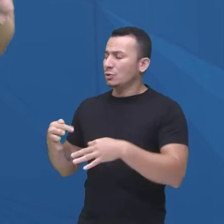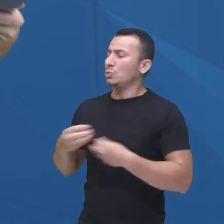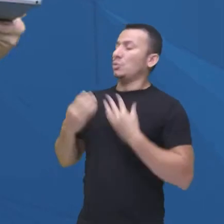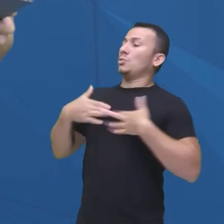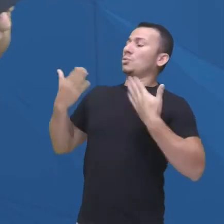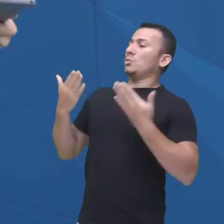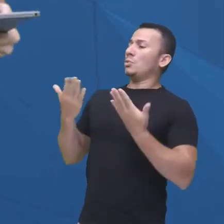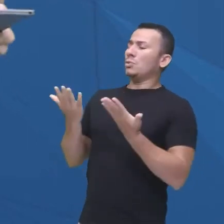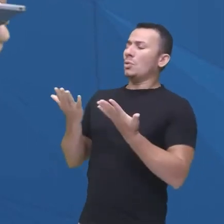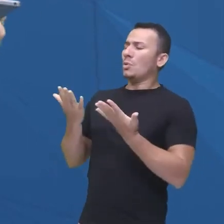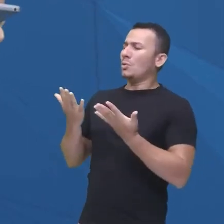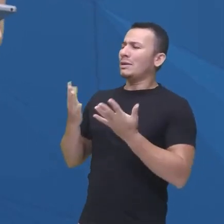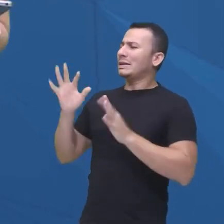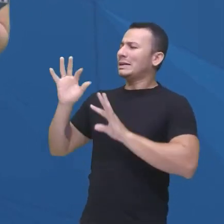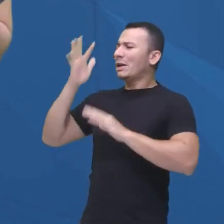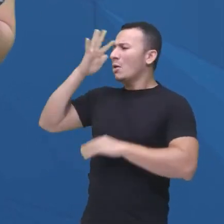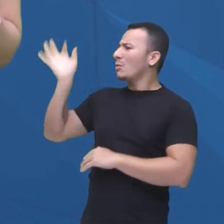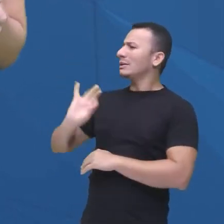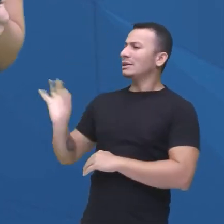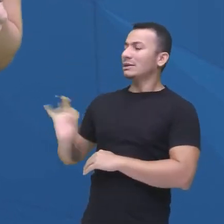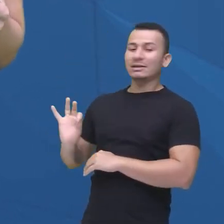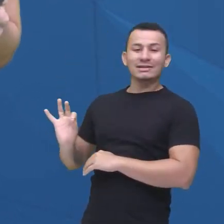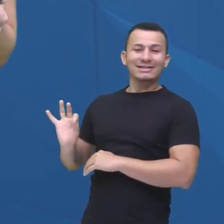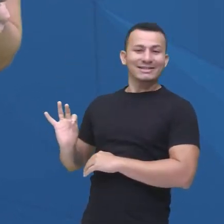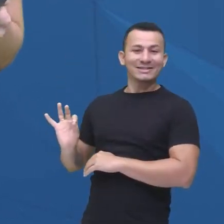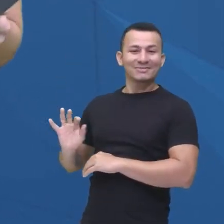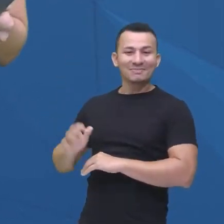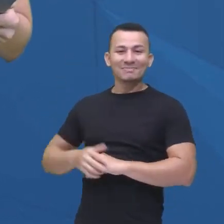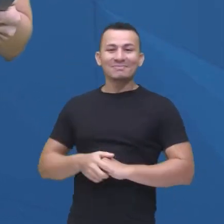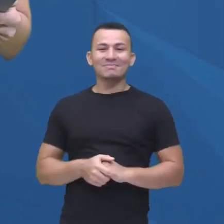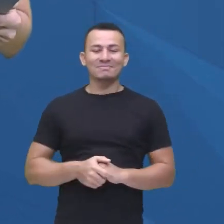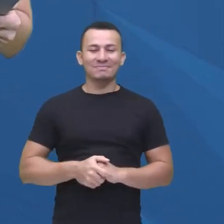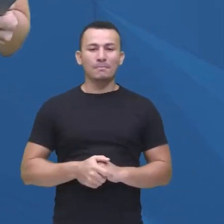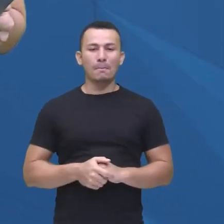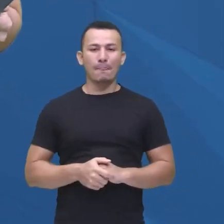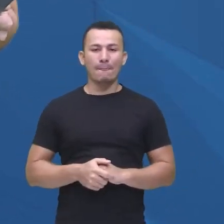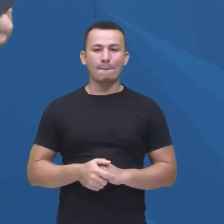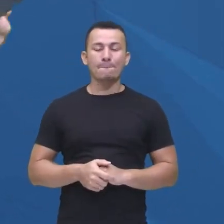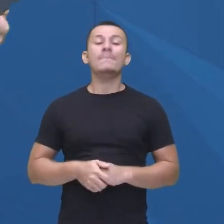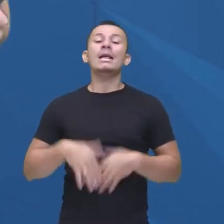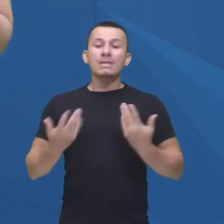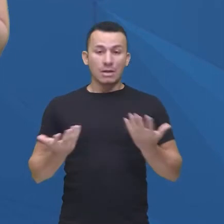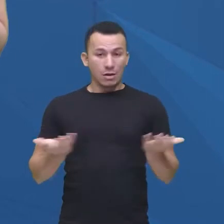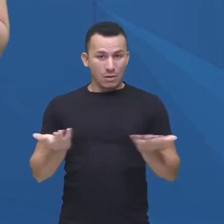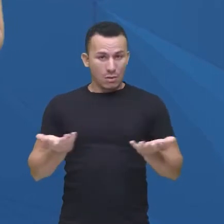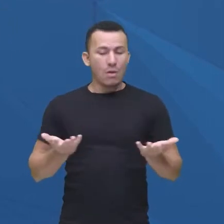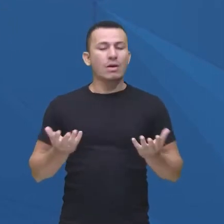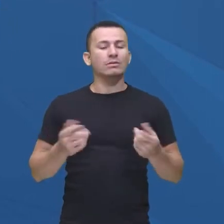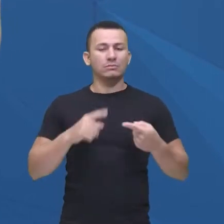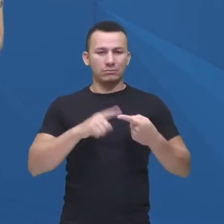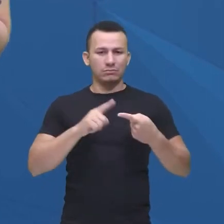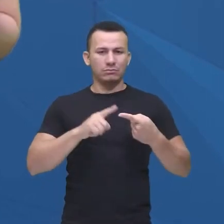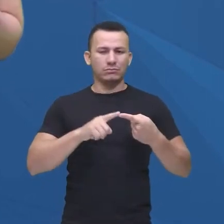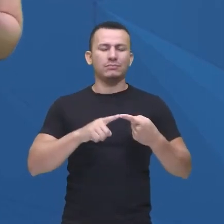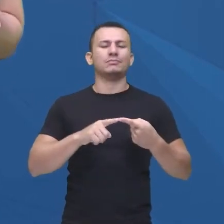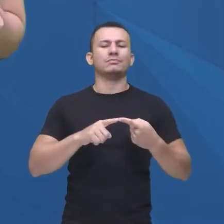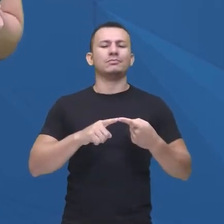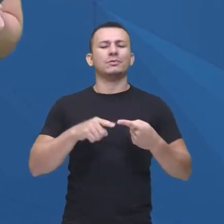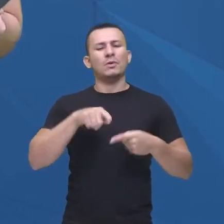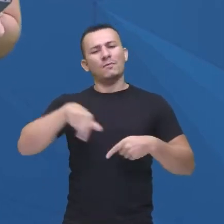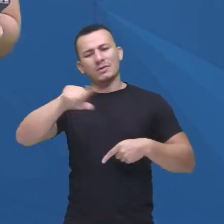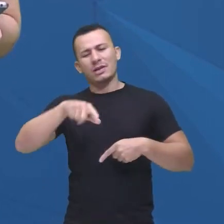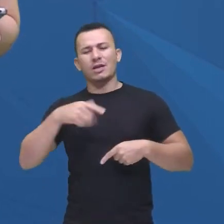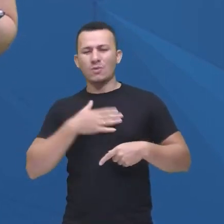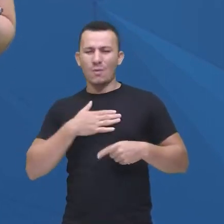o desfecho dos personagens, não é verdade? E olha só, já falamos que vocês, já vimos aqui que vocês gostam de série, já vimos